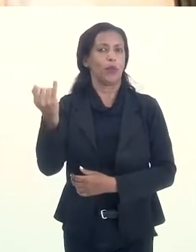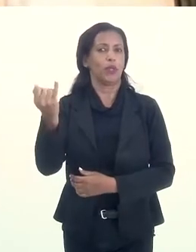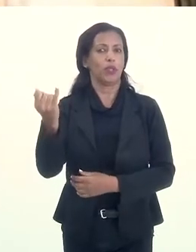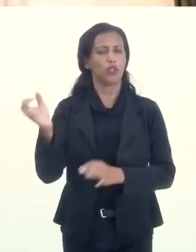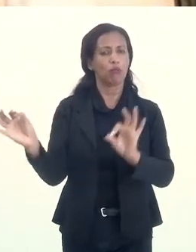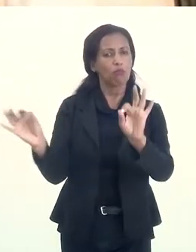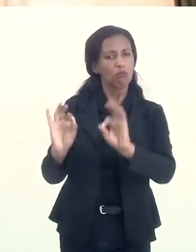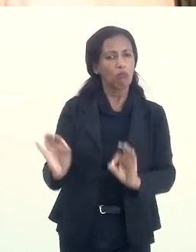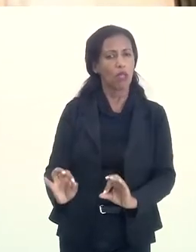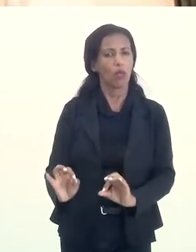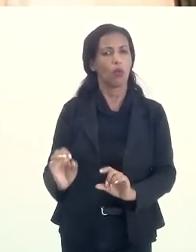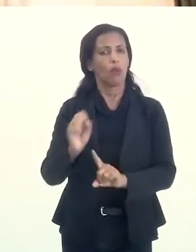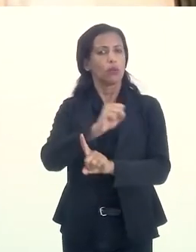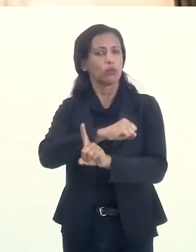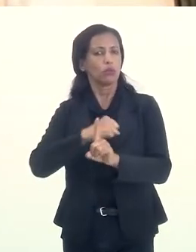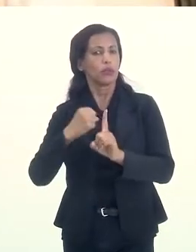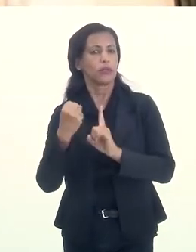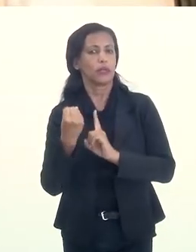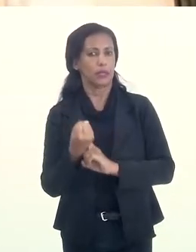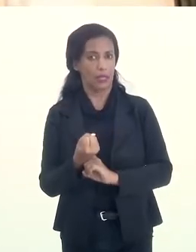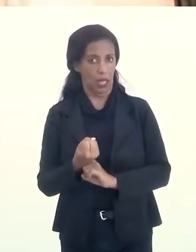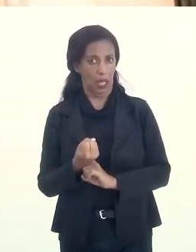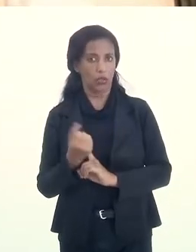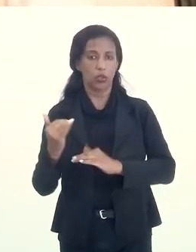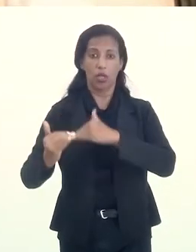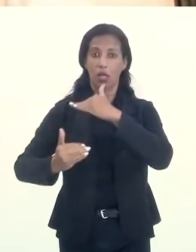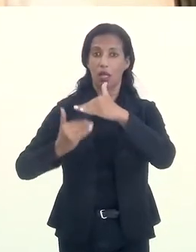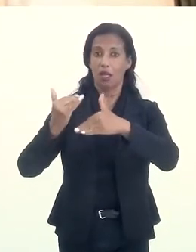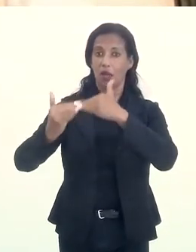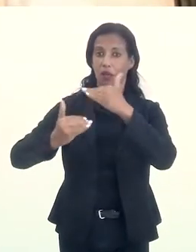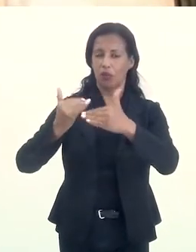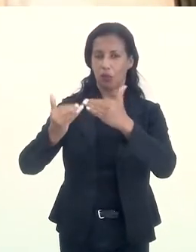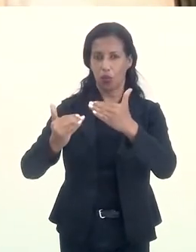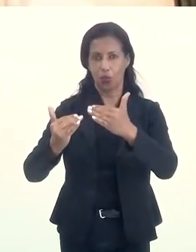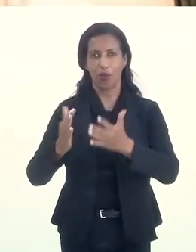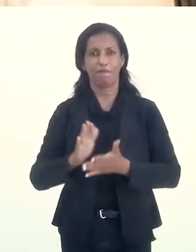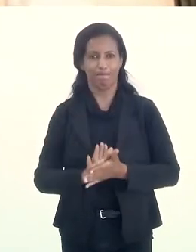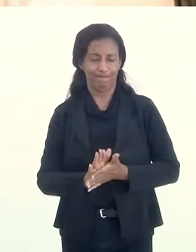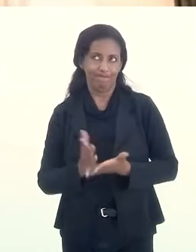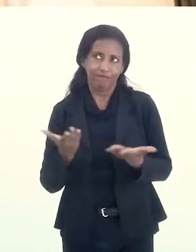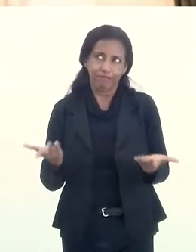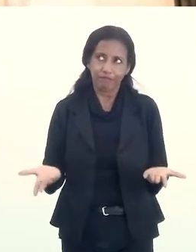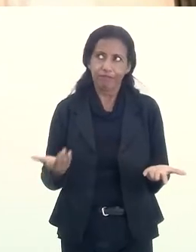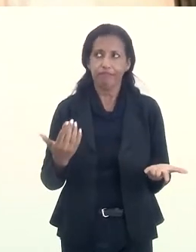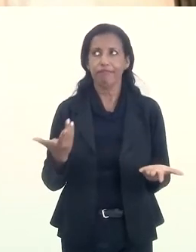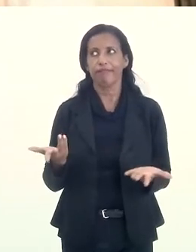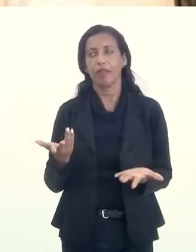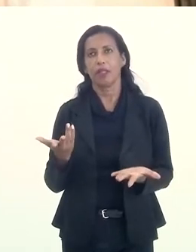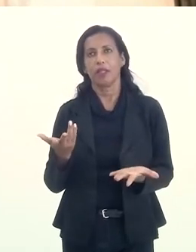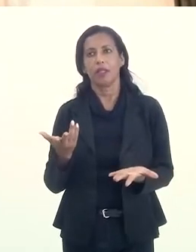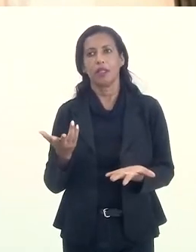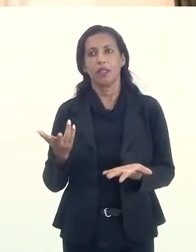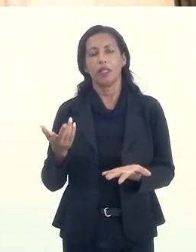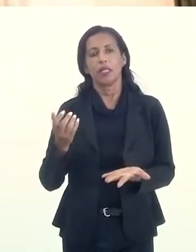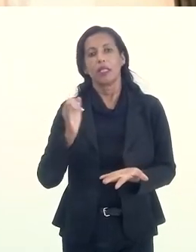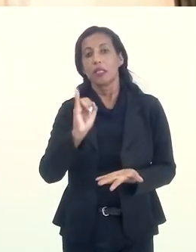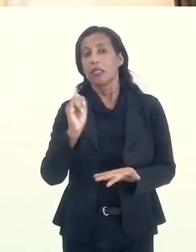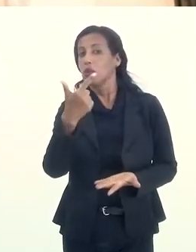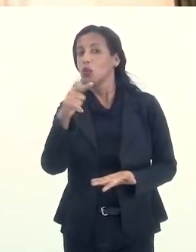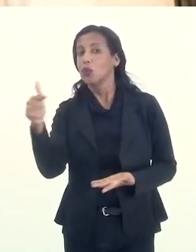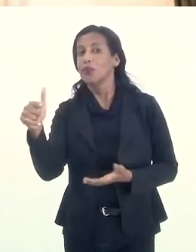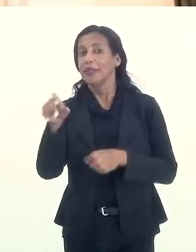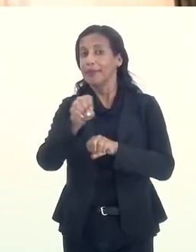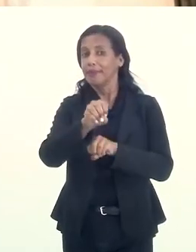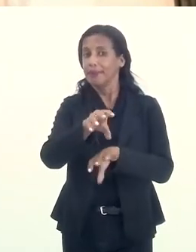Nenhuma sociedade evolui, não gosto do termo, mas vamos utilizá-lo, sem